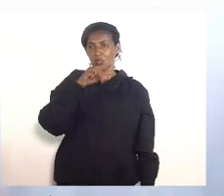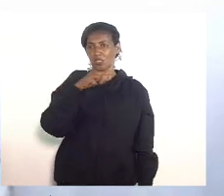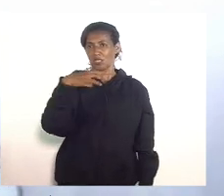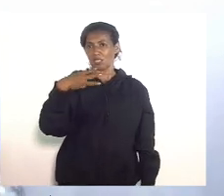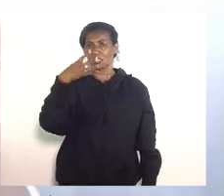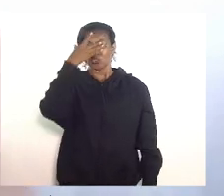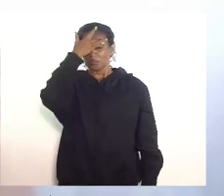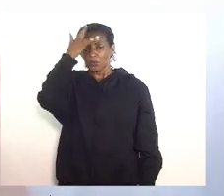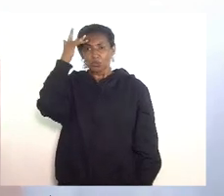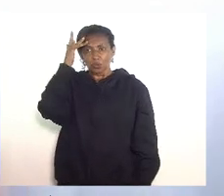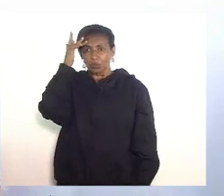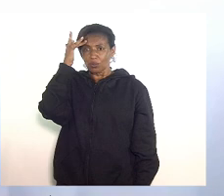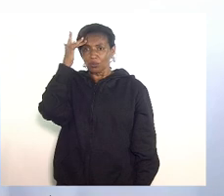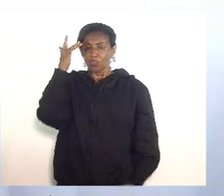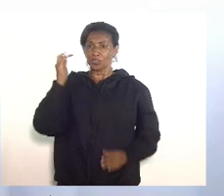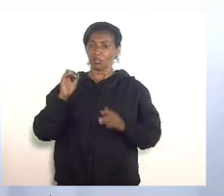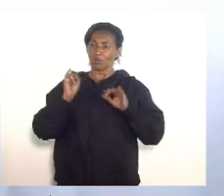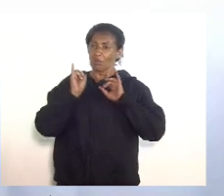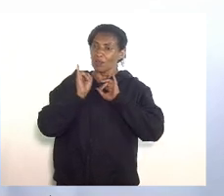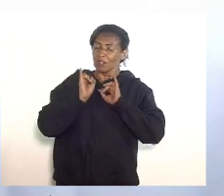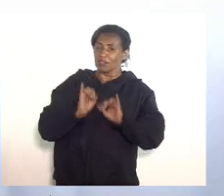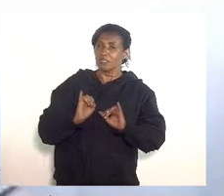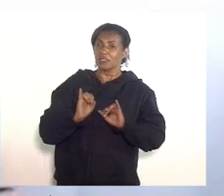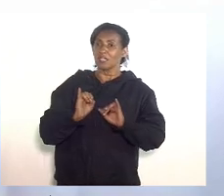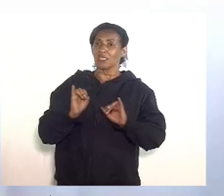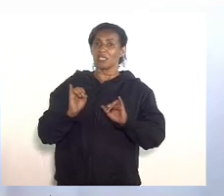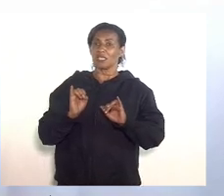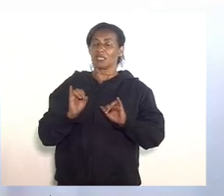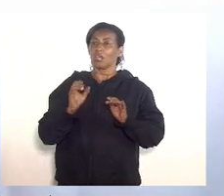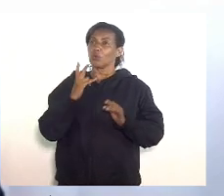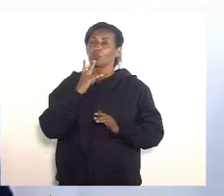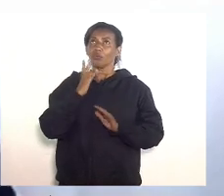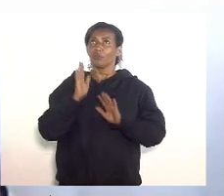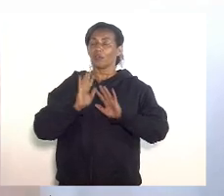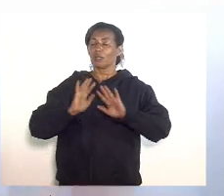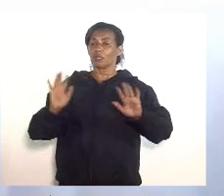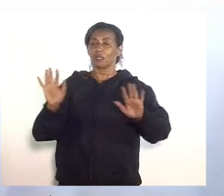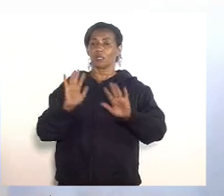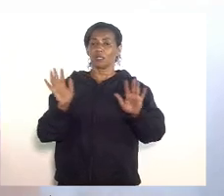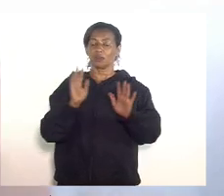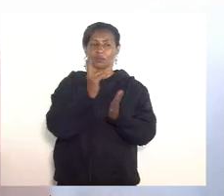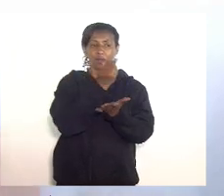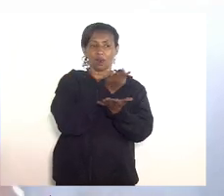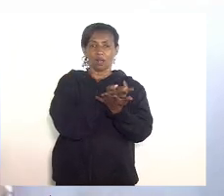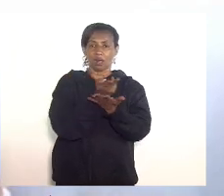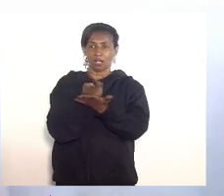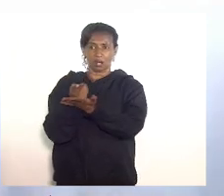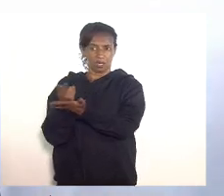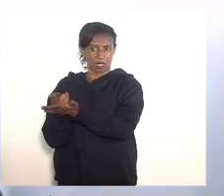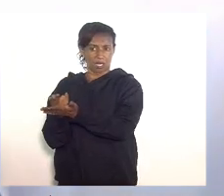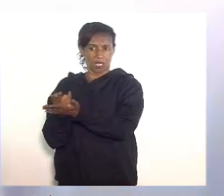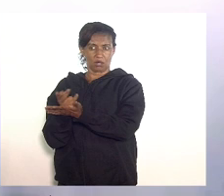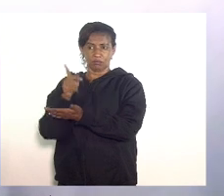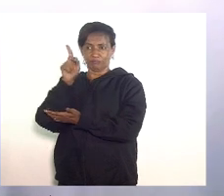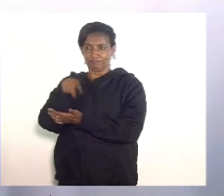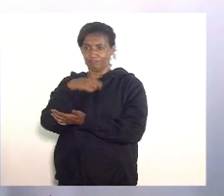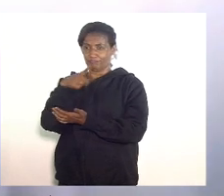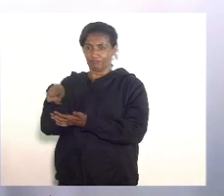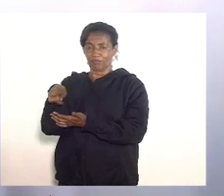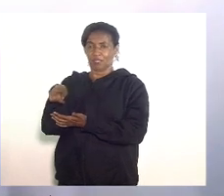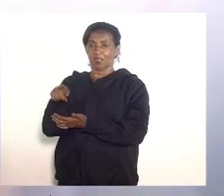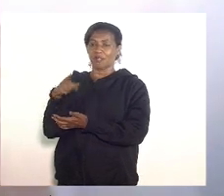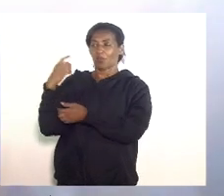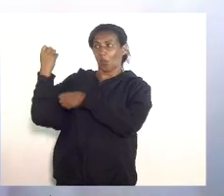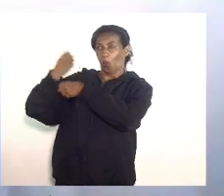portanto se esses leitos não estou falando aqui dos leitos que estão bloqueados por questões de